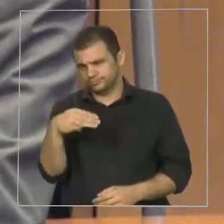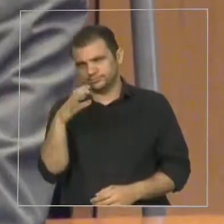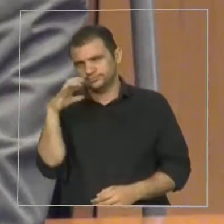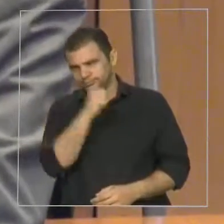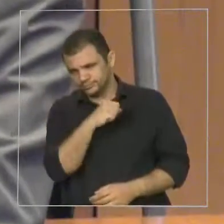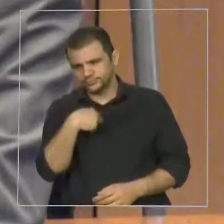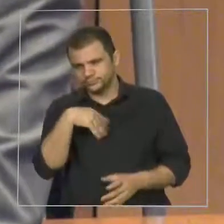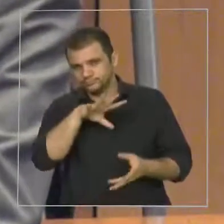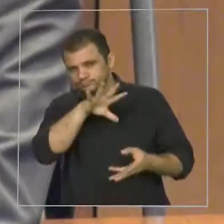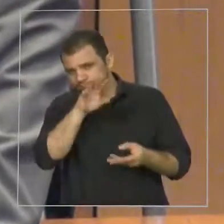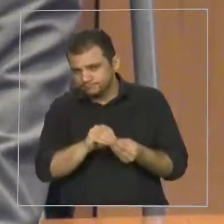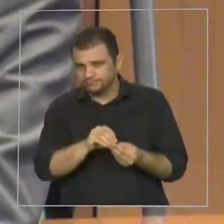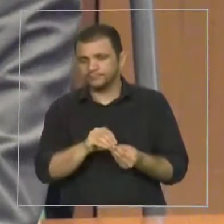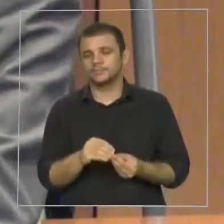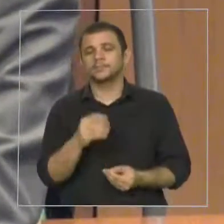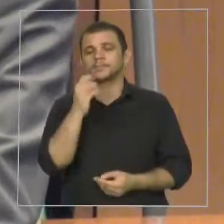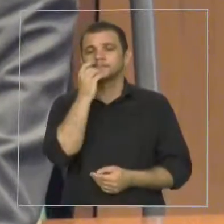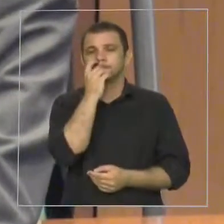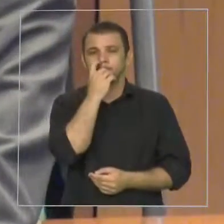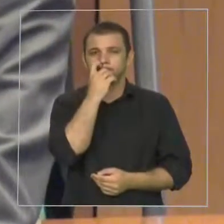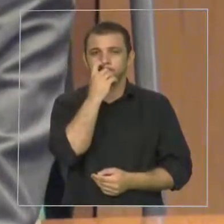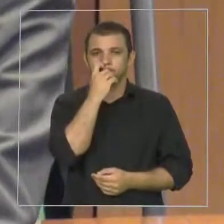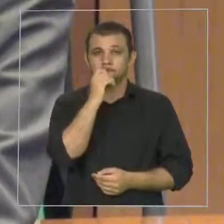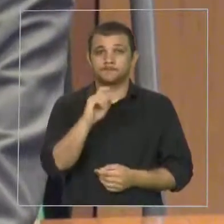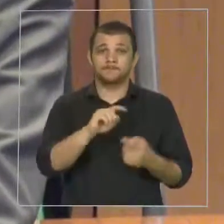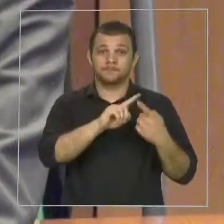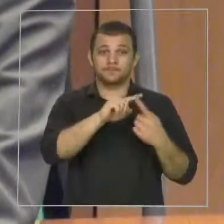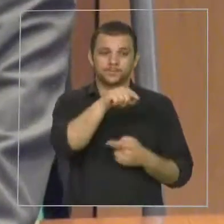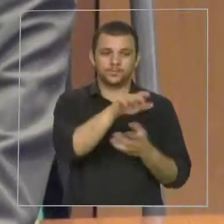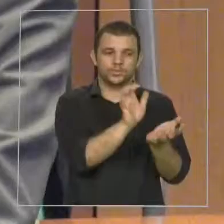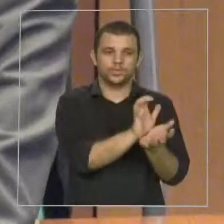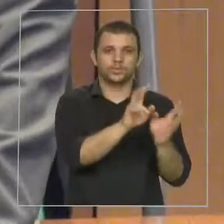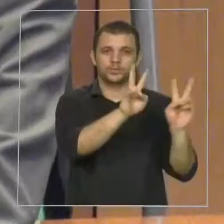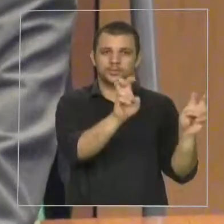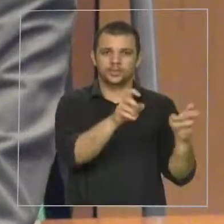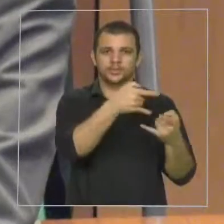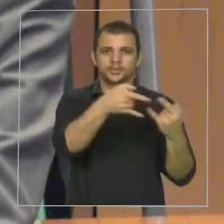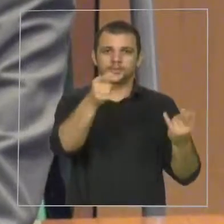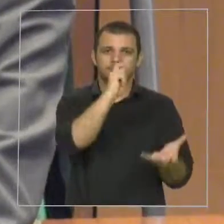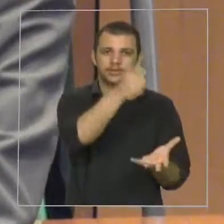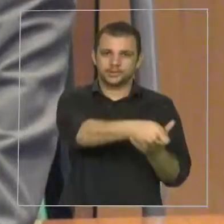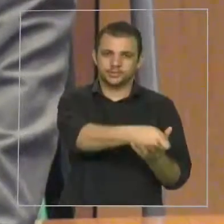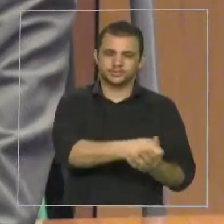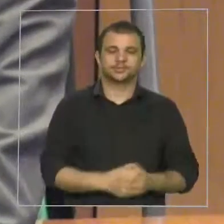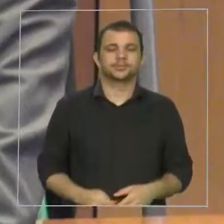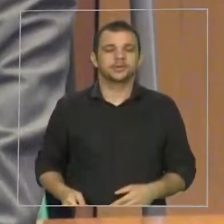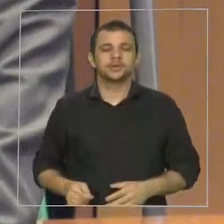abordados. Em relação às passagens, a primeira grande questão,